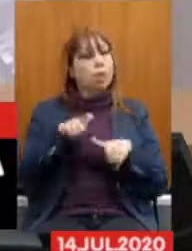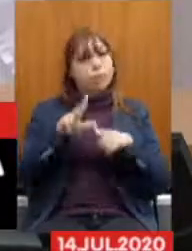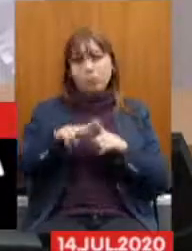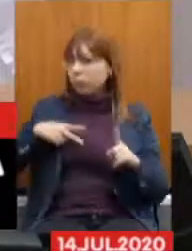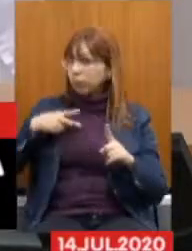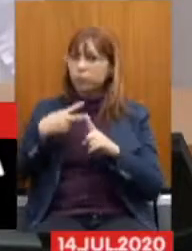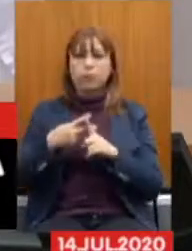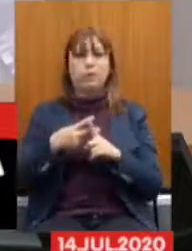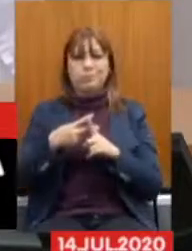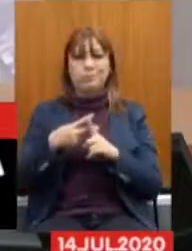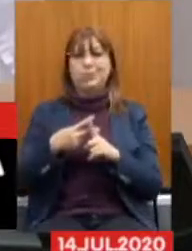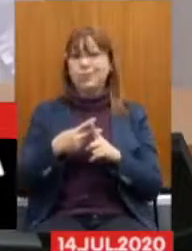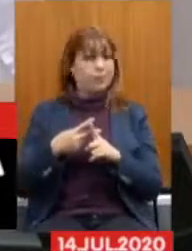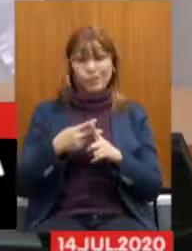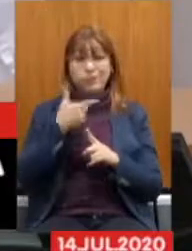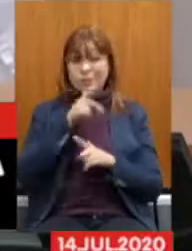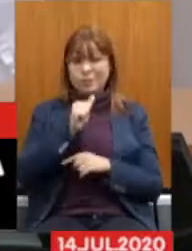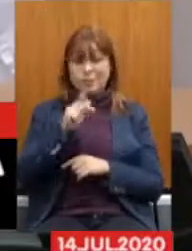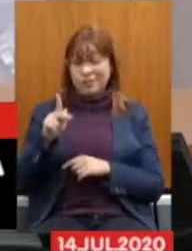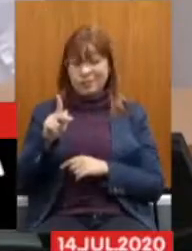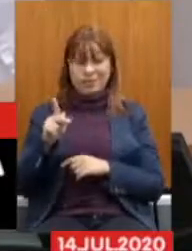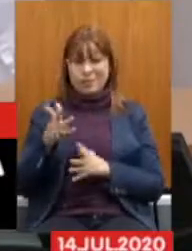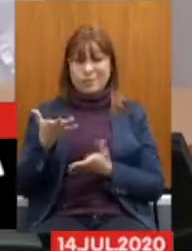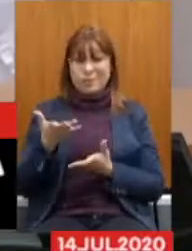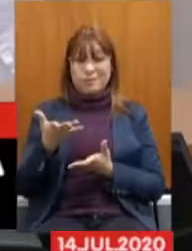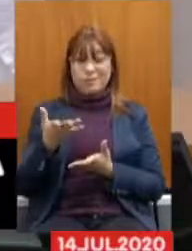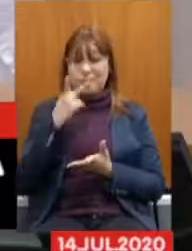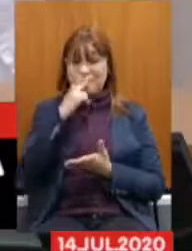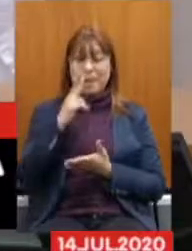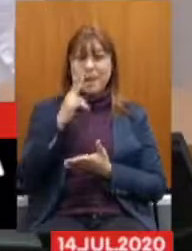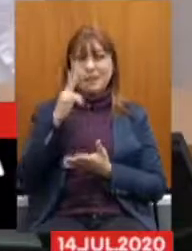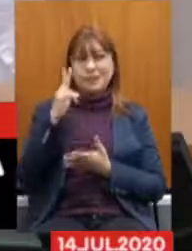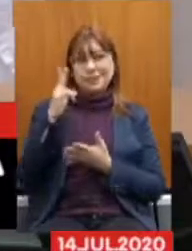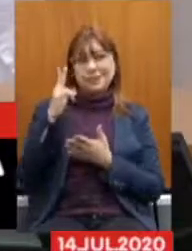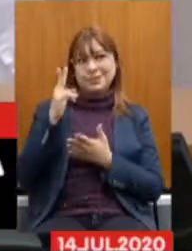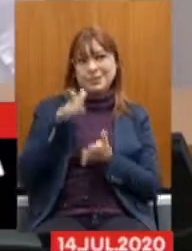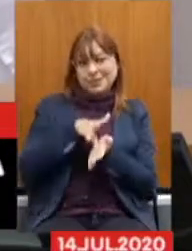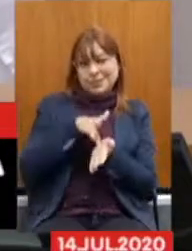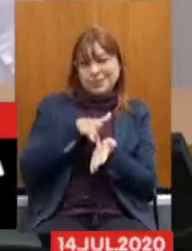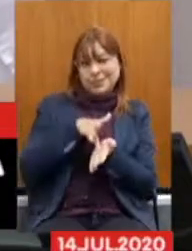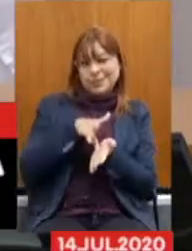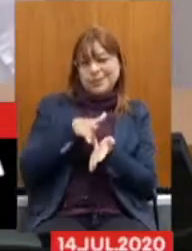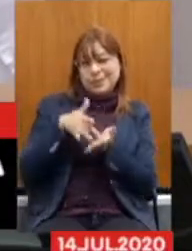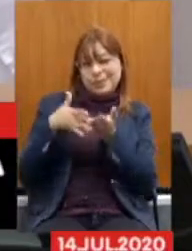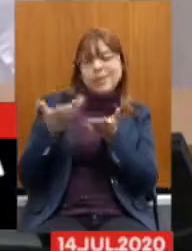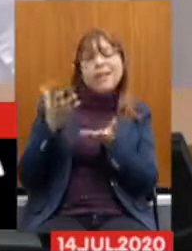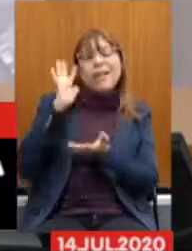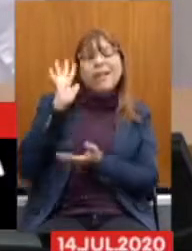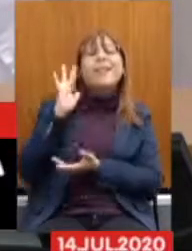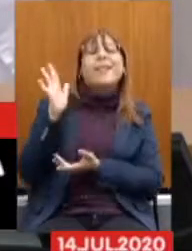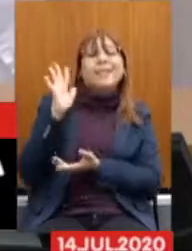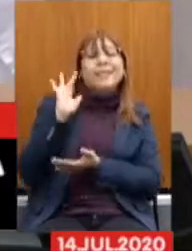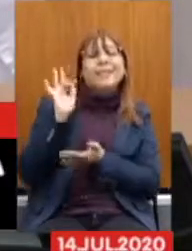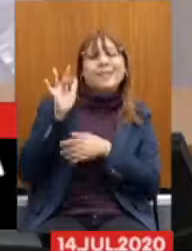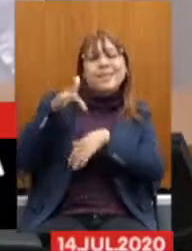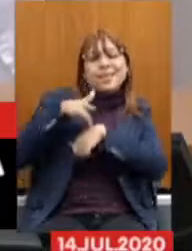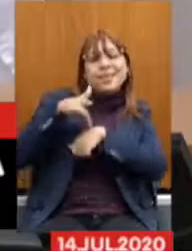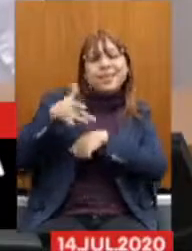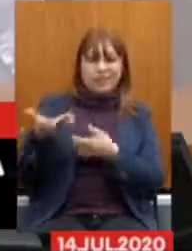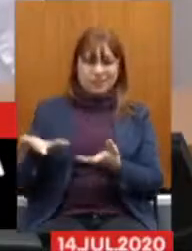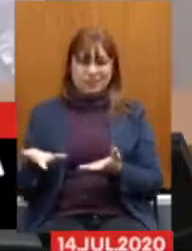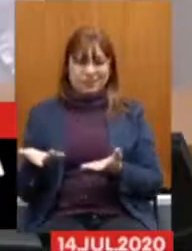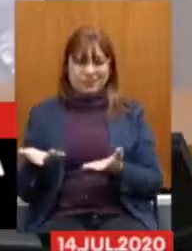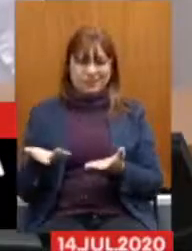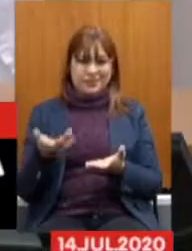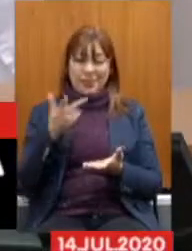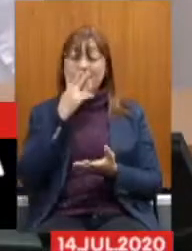mais Então ele não vai aposentar Com a regra do pedágio 100% Iludindo o pessoal Como eu já vi falando aí E a pessoa que está faltando Seis